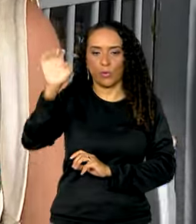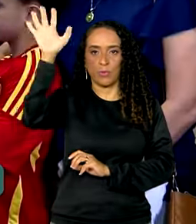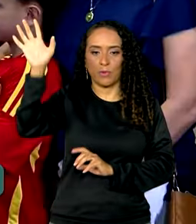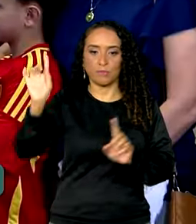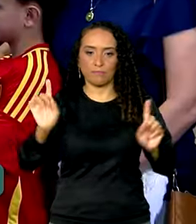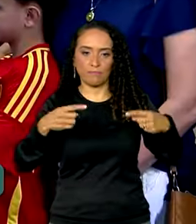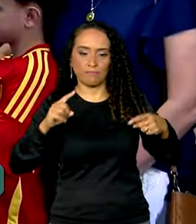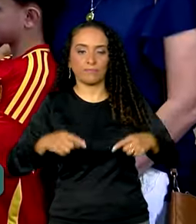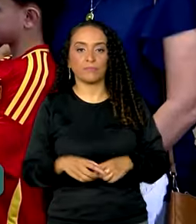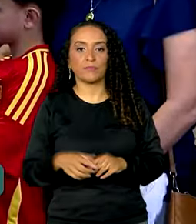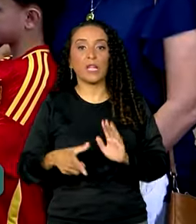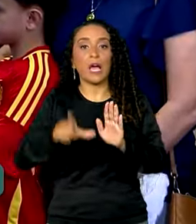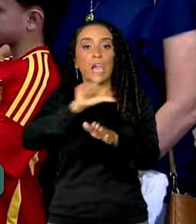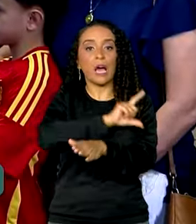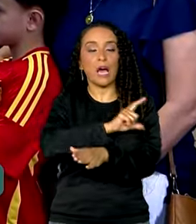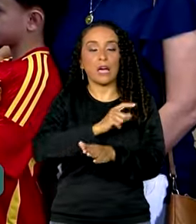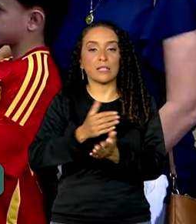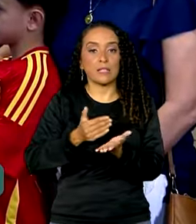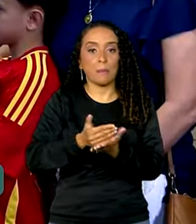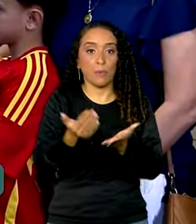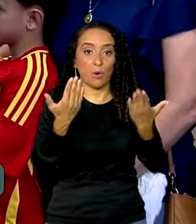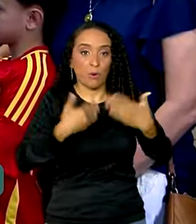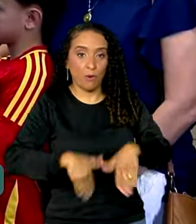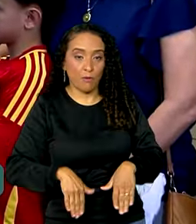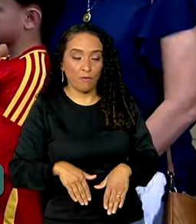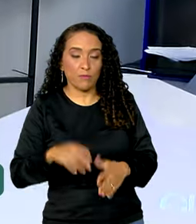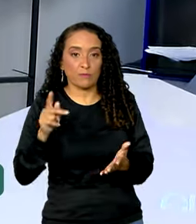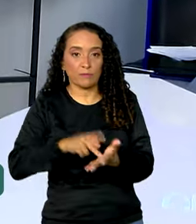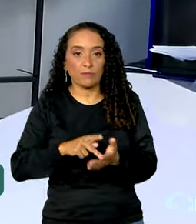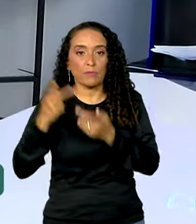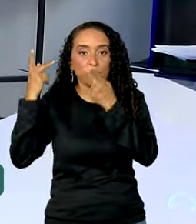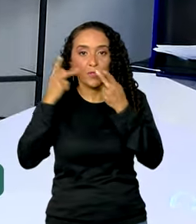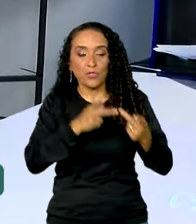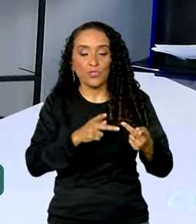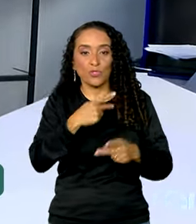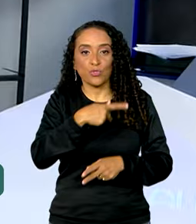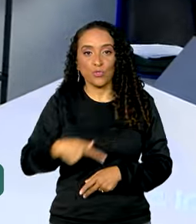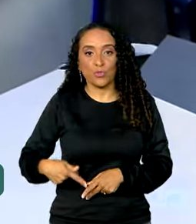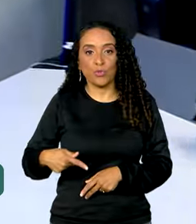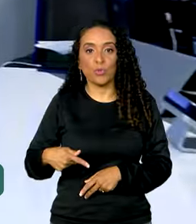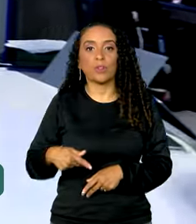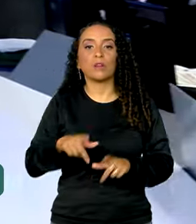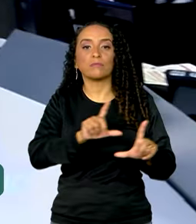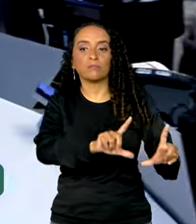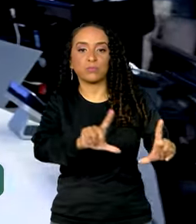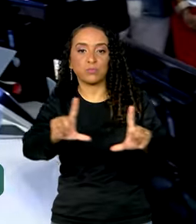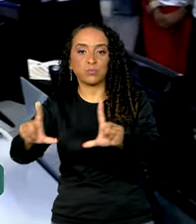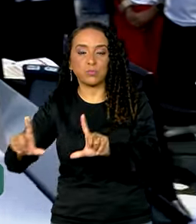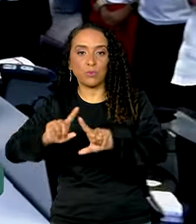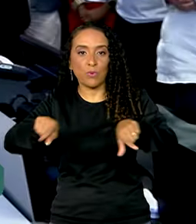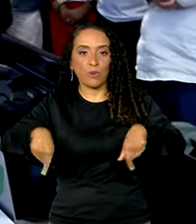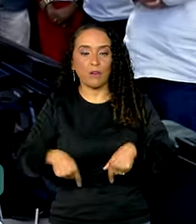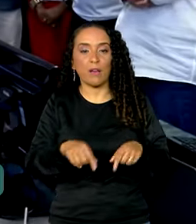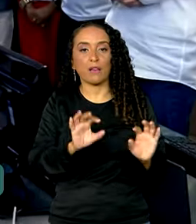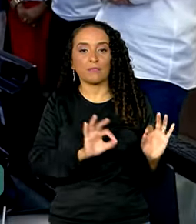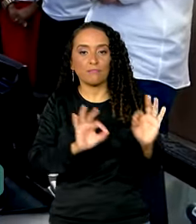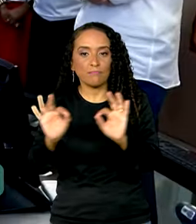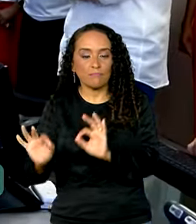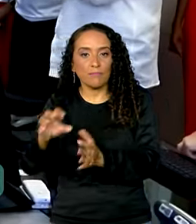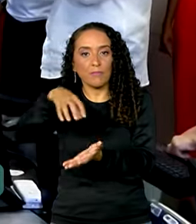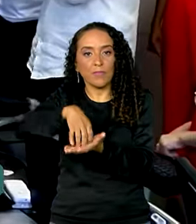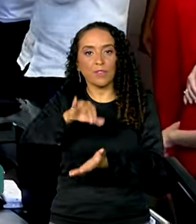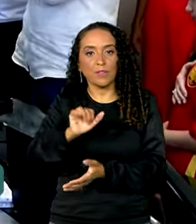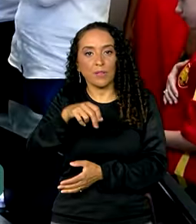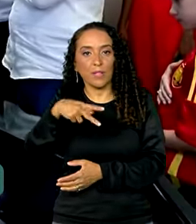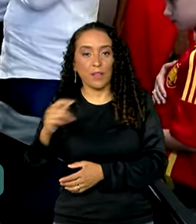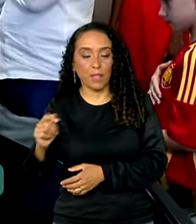desafios. Antes do início das provas, o presidente Lula visitou a sala de monitoramento do exame na sede do Inep em